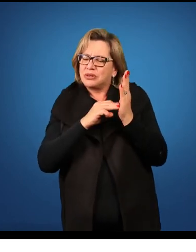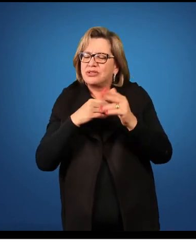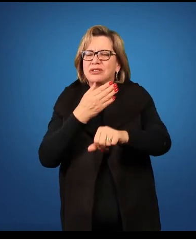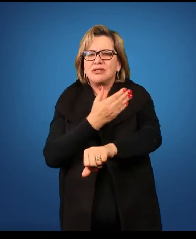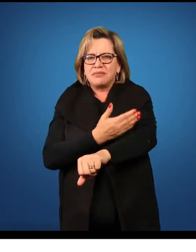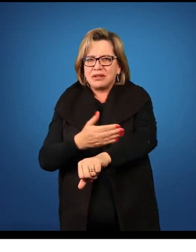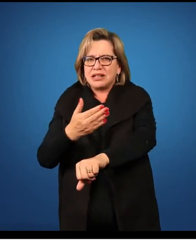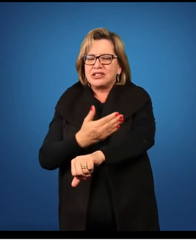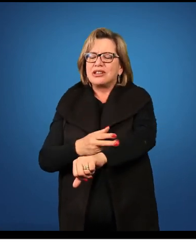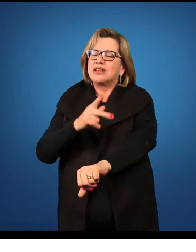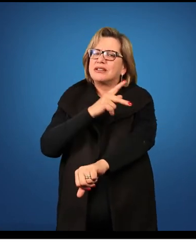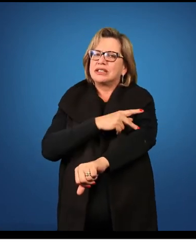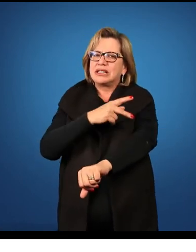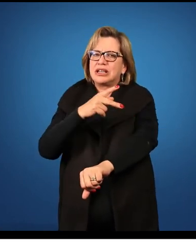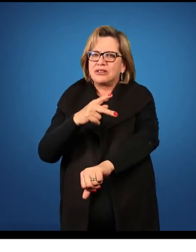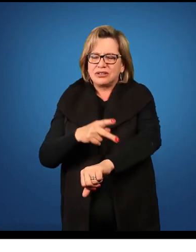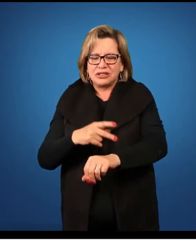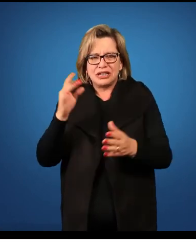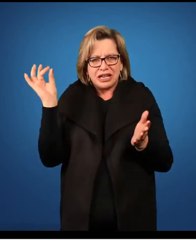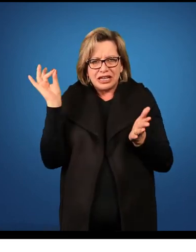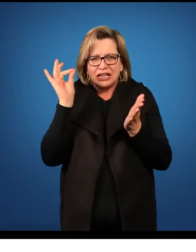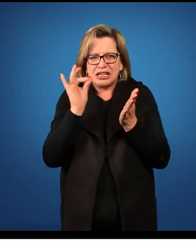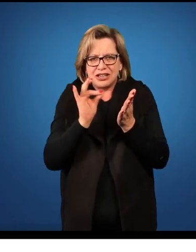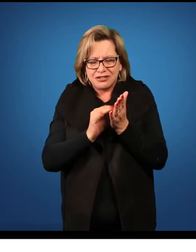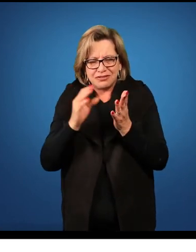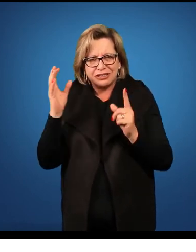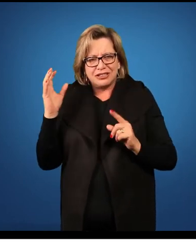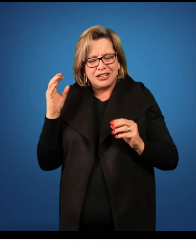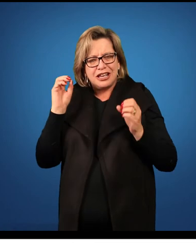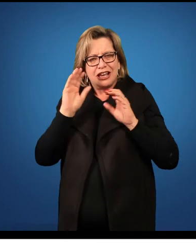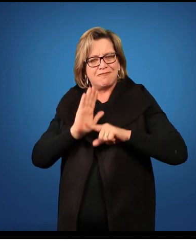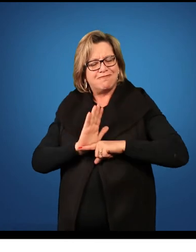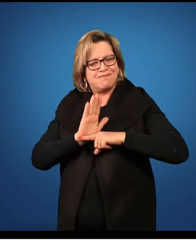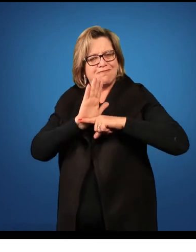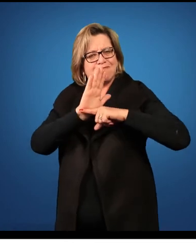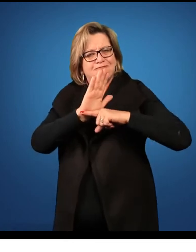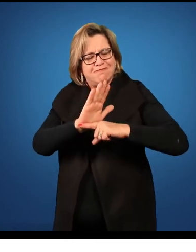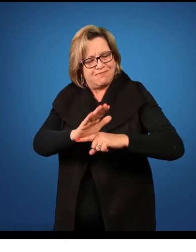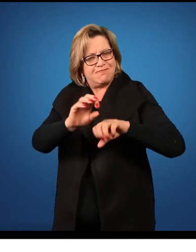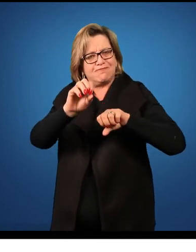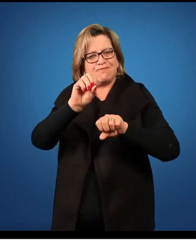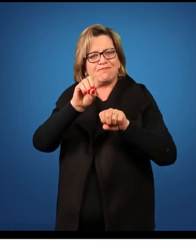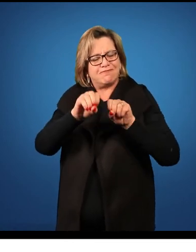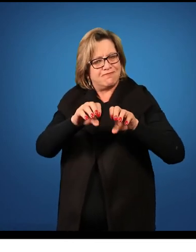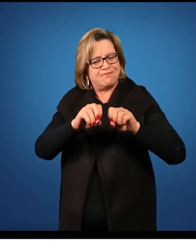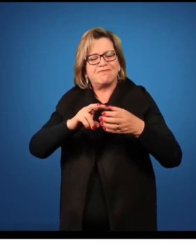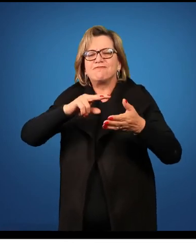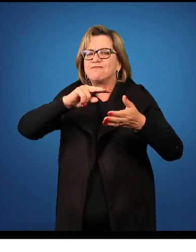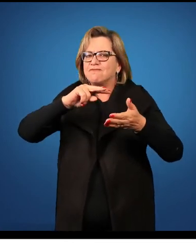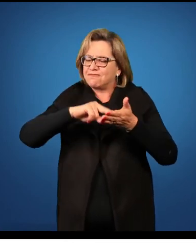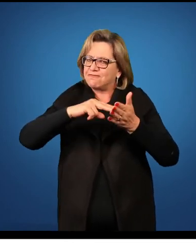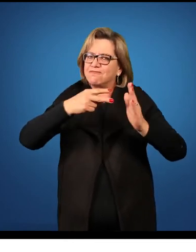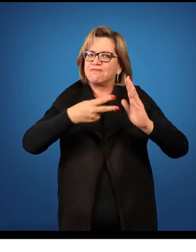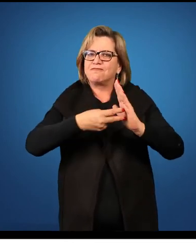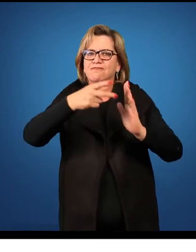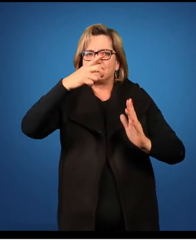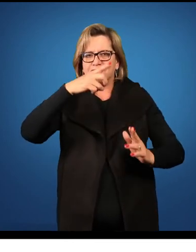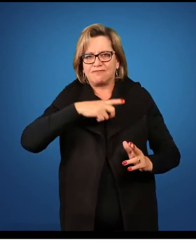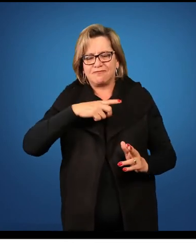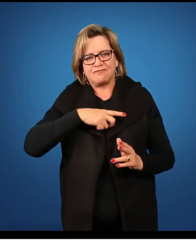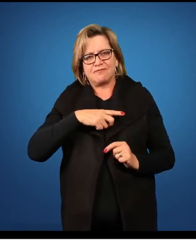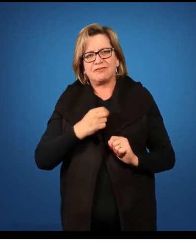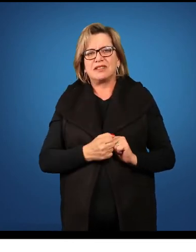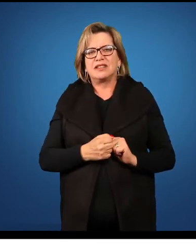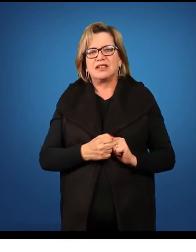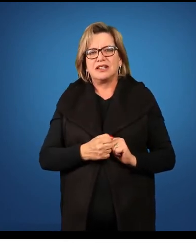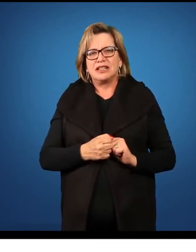pedagógica que eu estou exercendo, está realmente causando um ensino significativo nos alunos. então nós temos